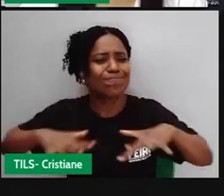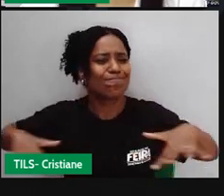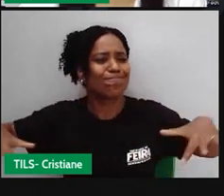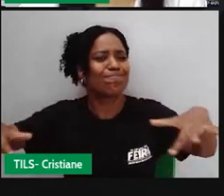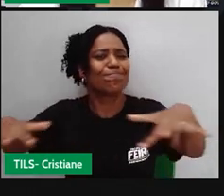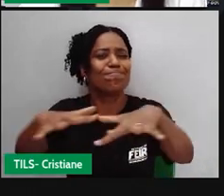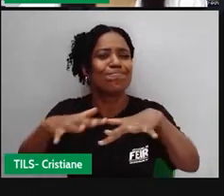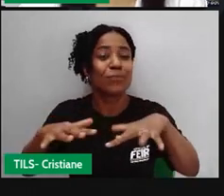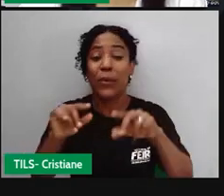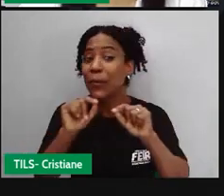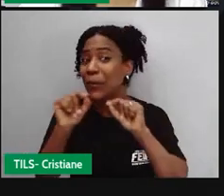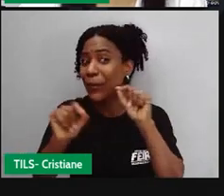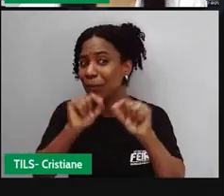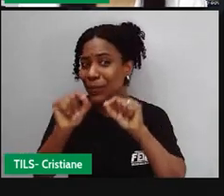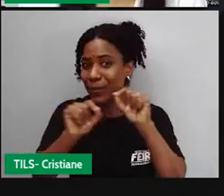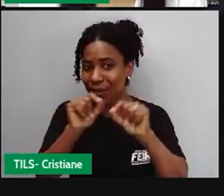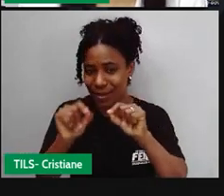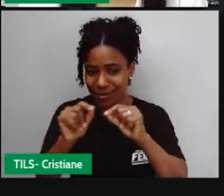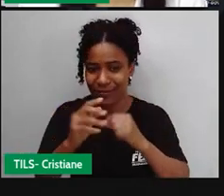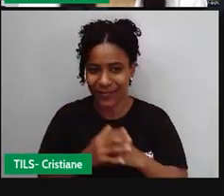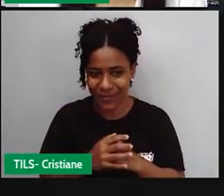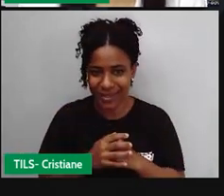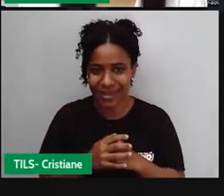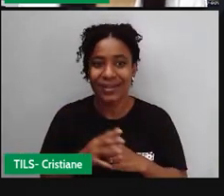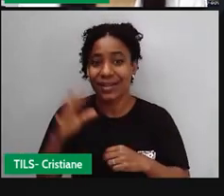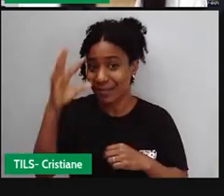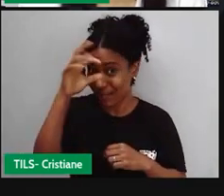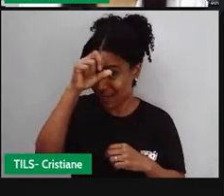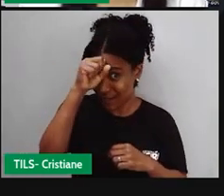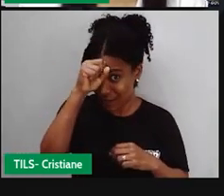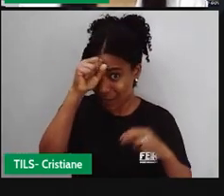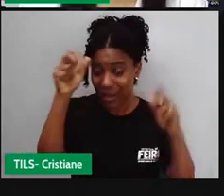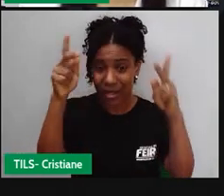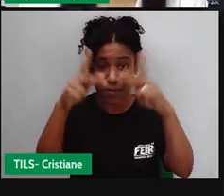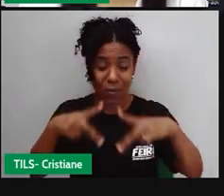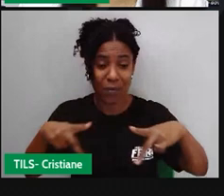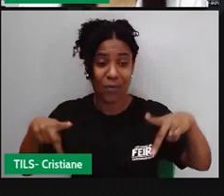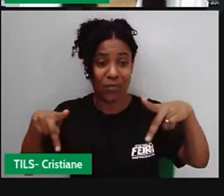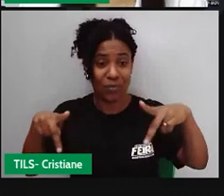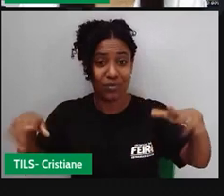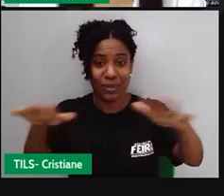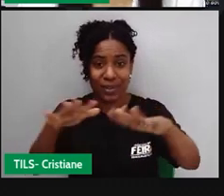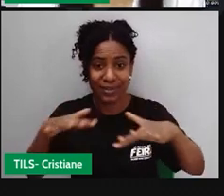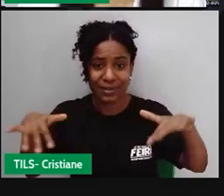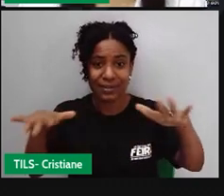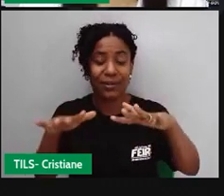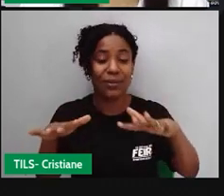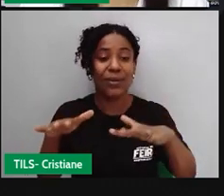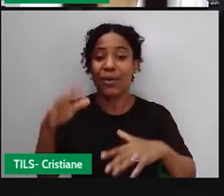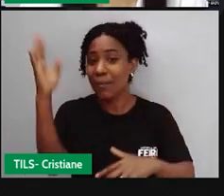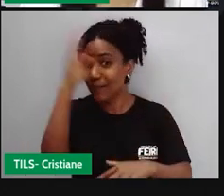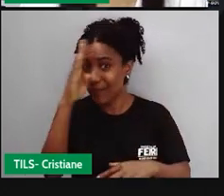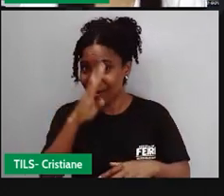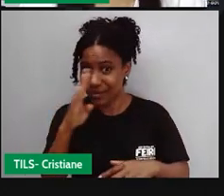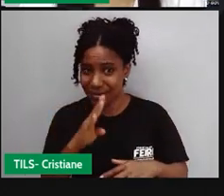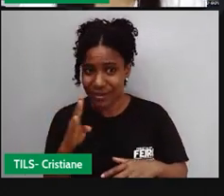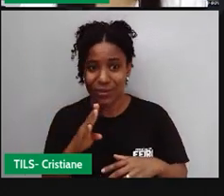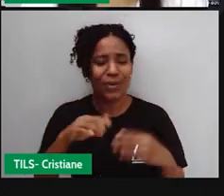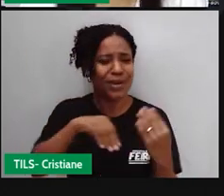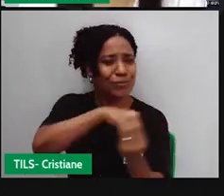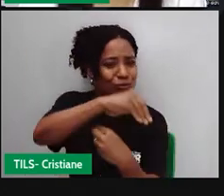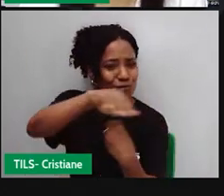população do Brasil é uma população bem miscigenada, composta pelo indígena, pelo